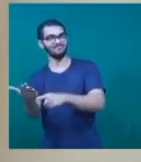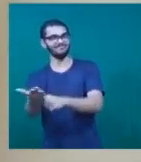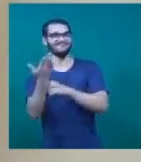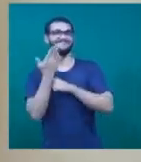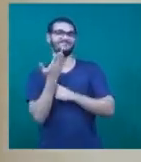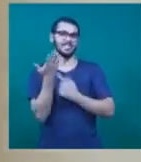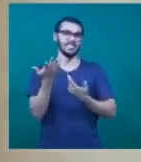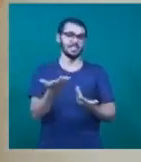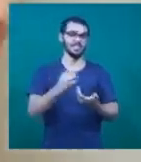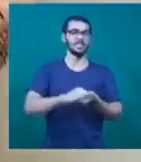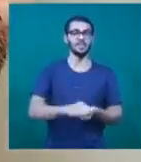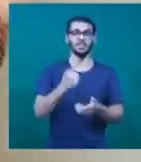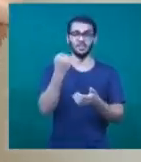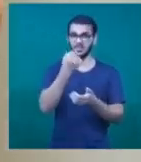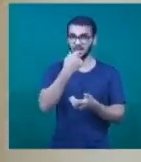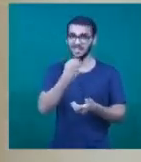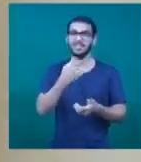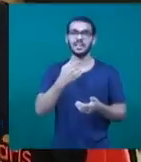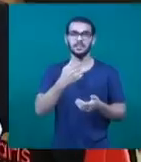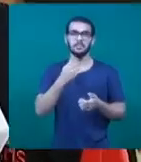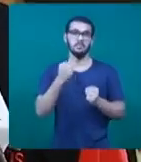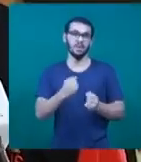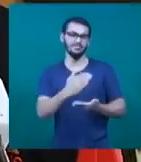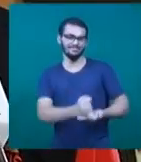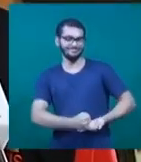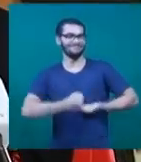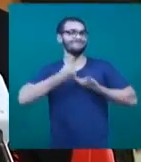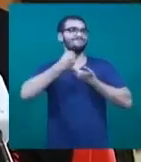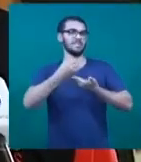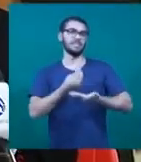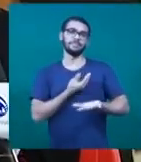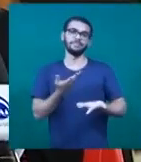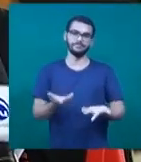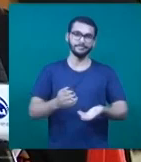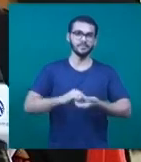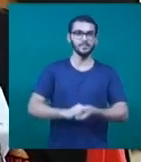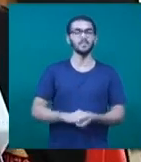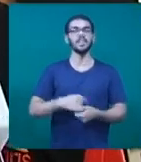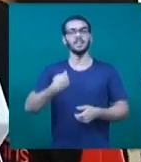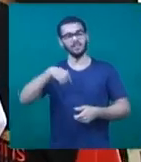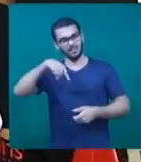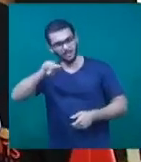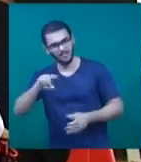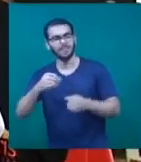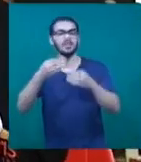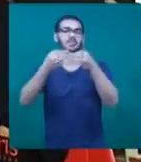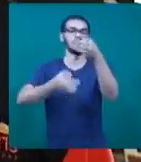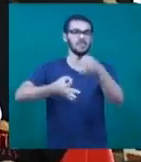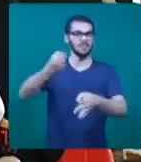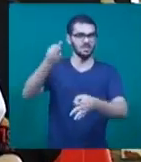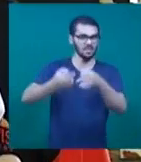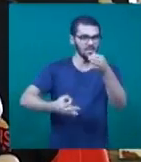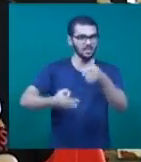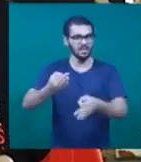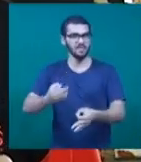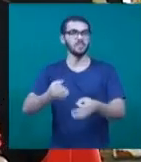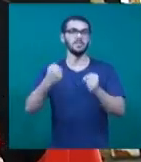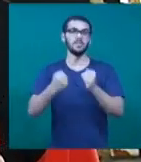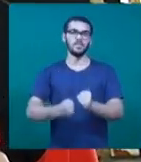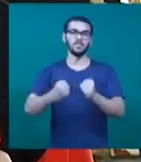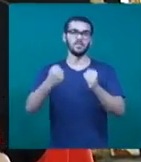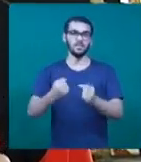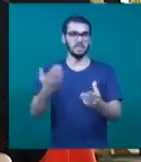remédio que pode salvar a vida de Simone. Já fui lá na justiça, defensoria pública, para poder, em vez de entrar